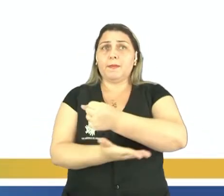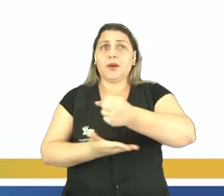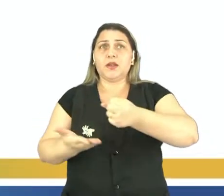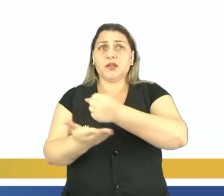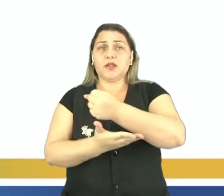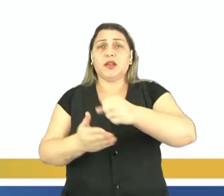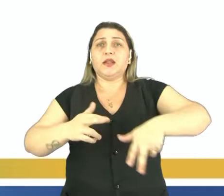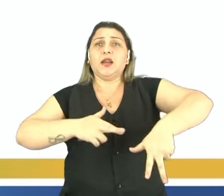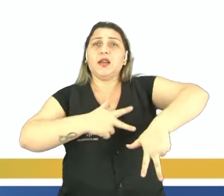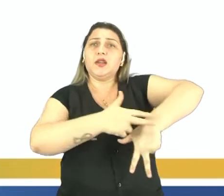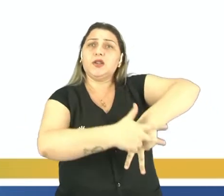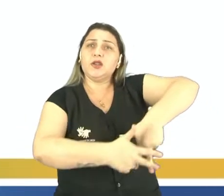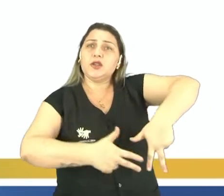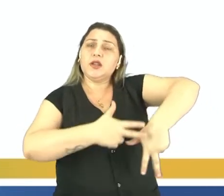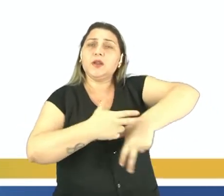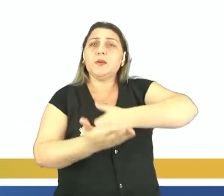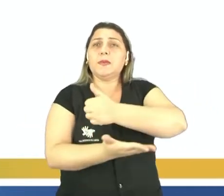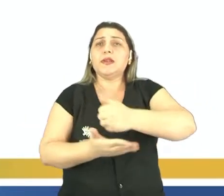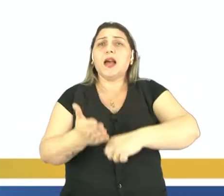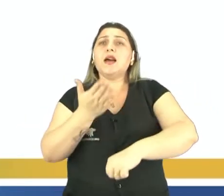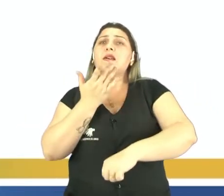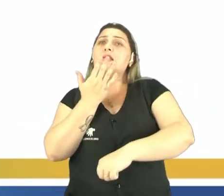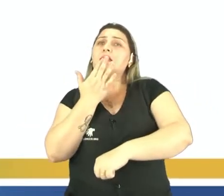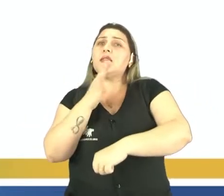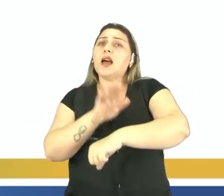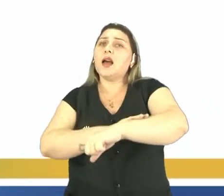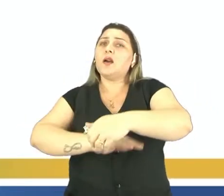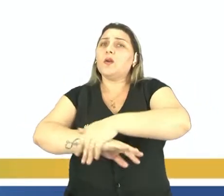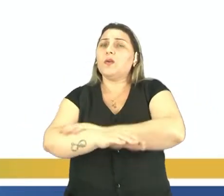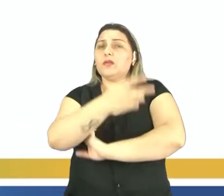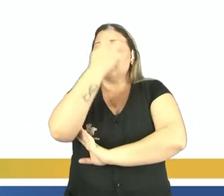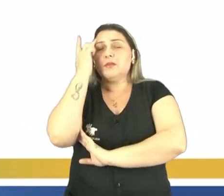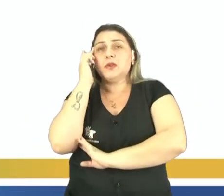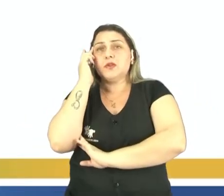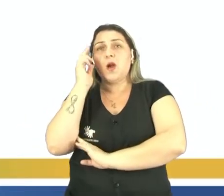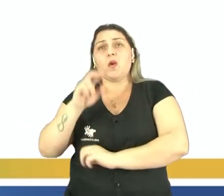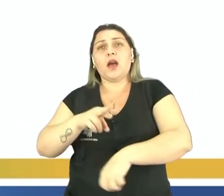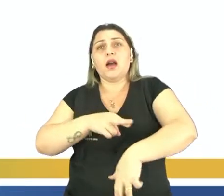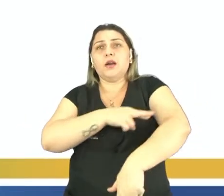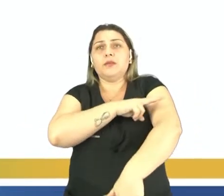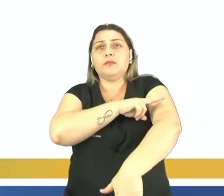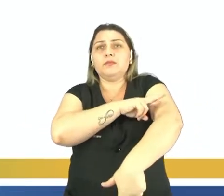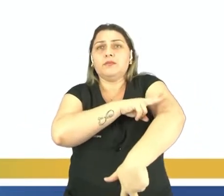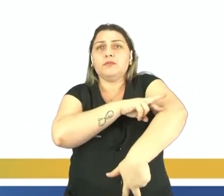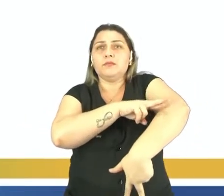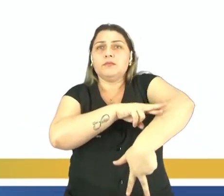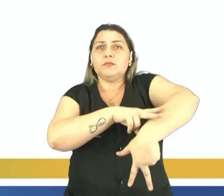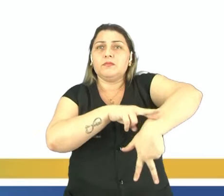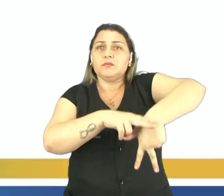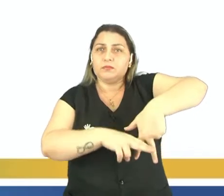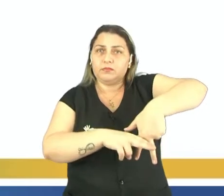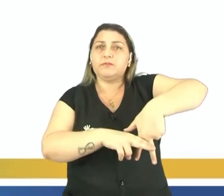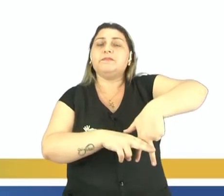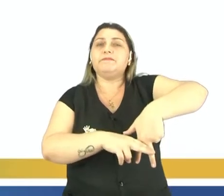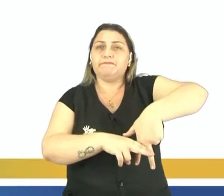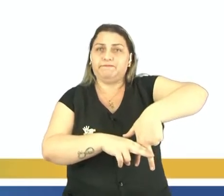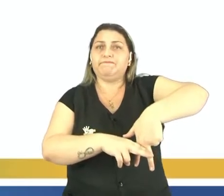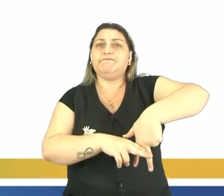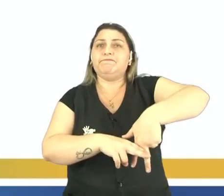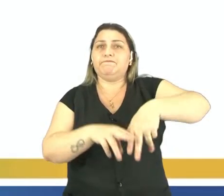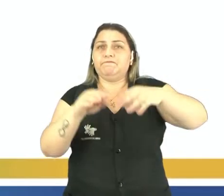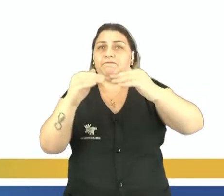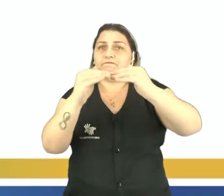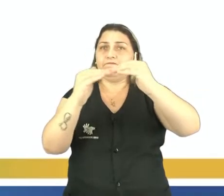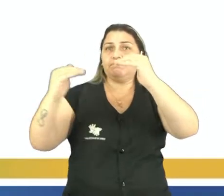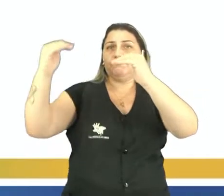etnicidade. Ou seja, baseado na cor da pessoa, né? Ou na raça. Geralmente, se baseia mais na hierarquia